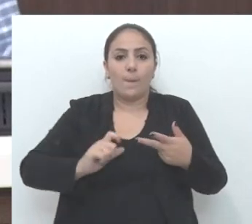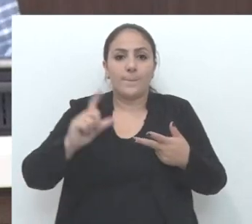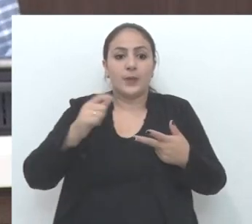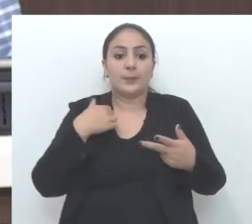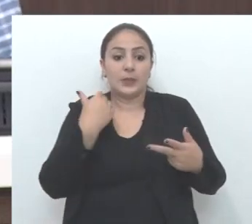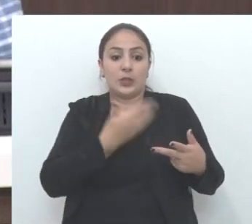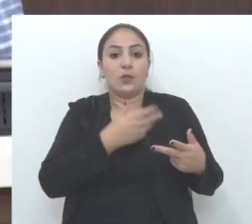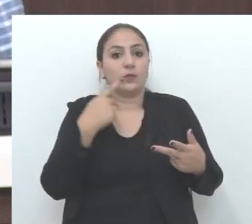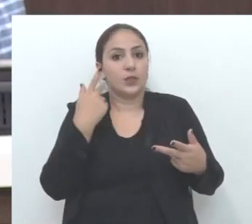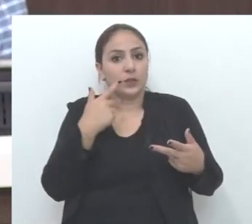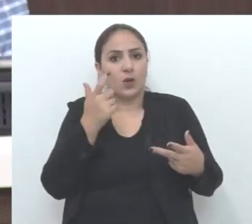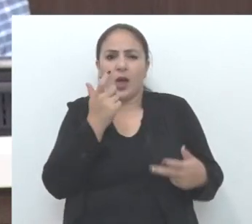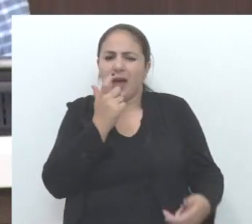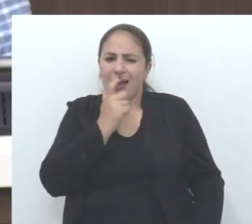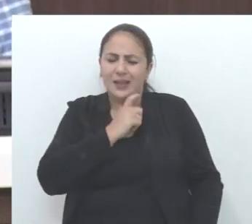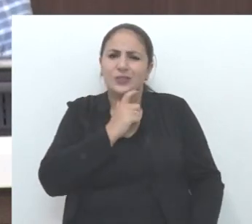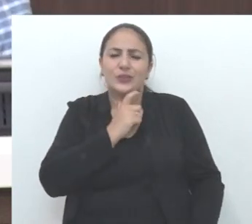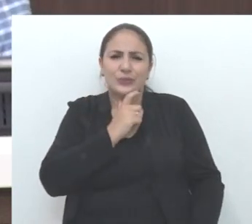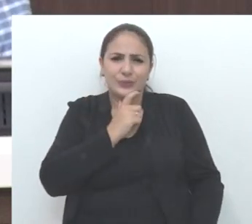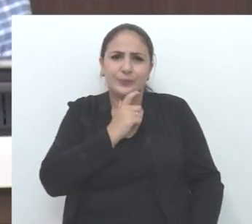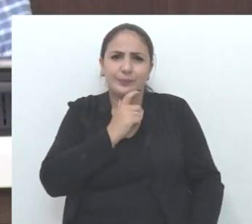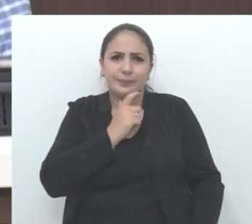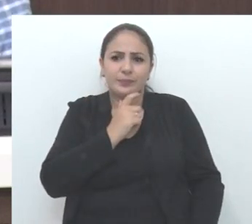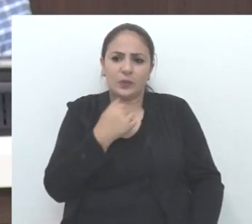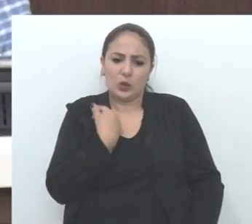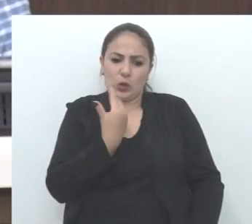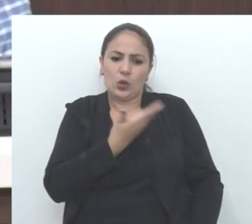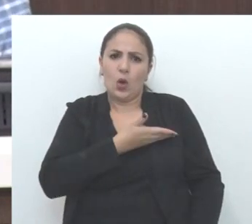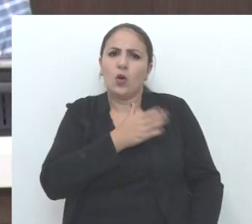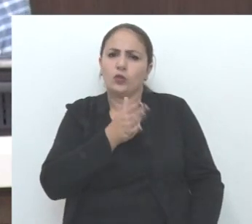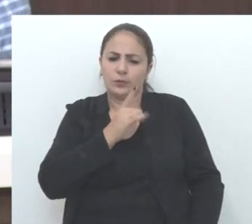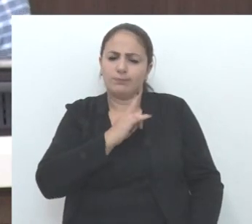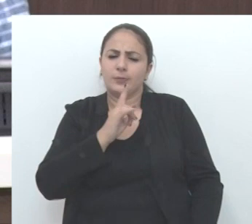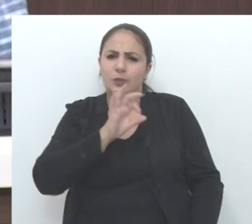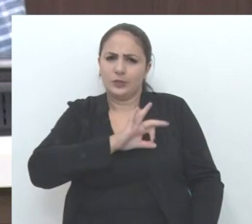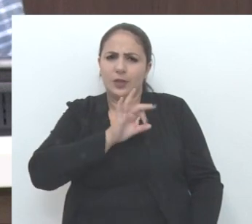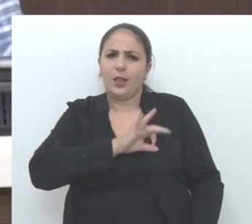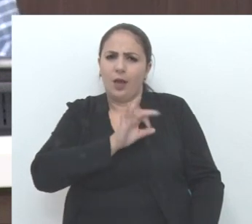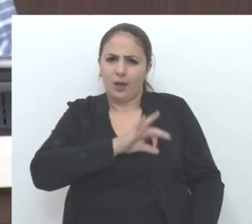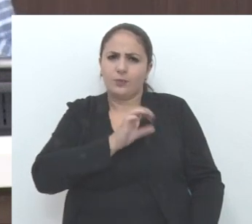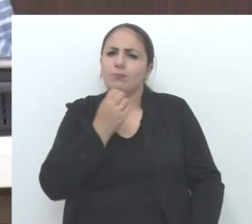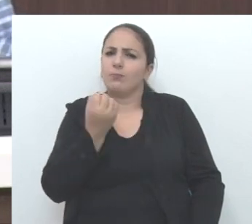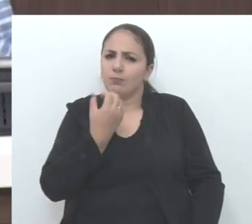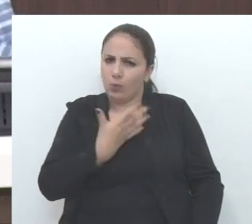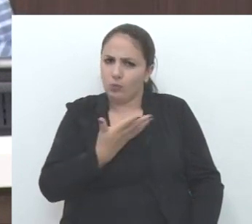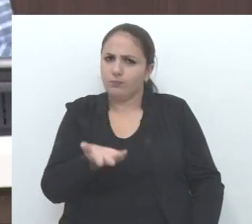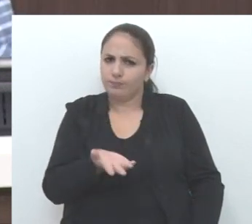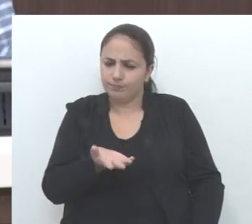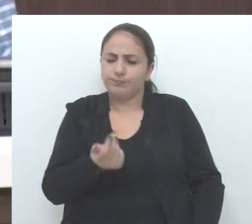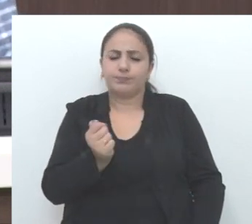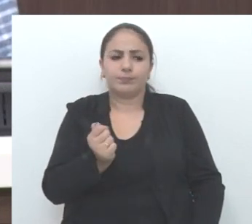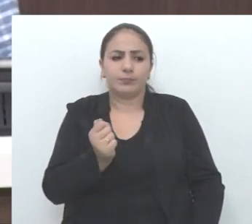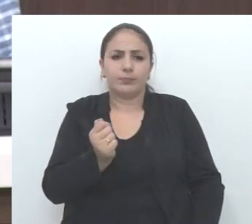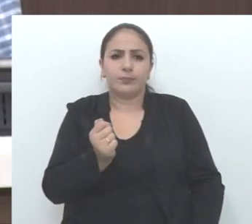aumento para nós, vereadores. Eu acho que nós já ganhamos um salário relativamente bom,